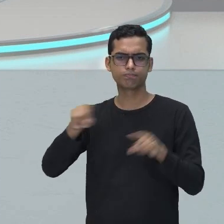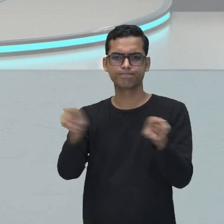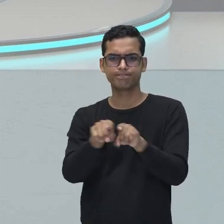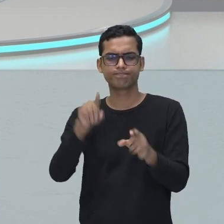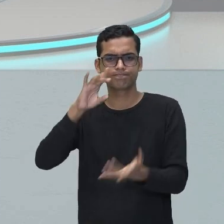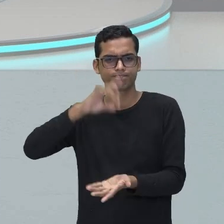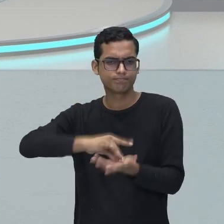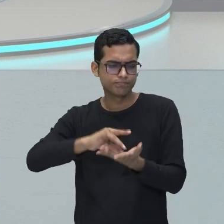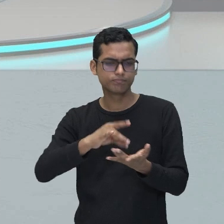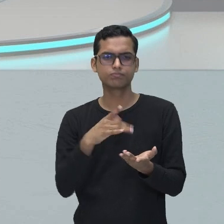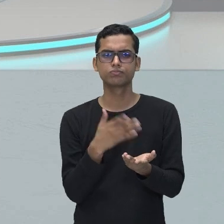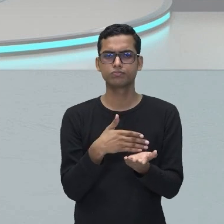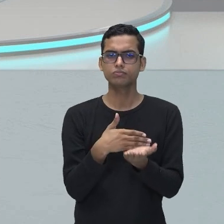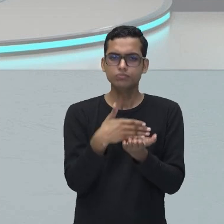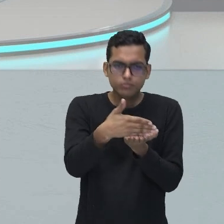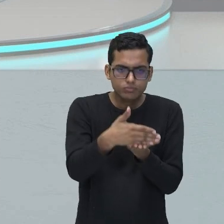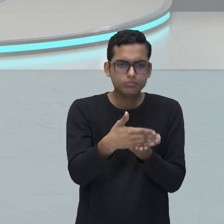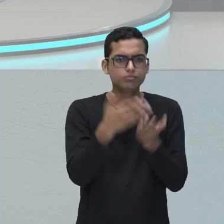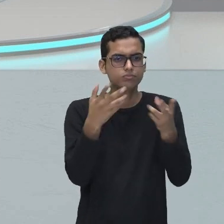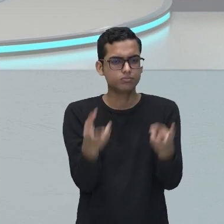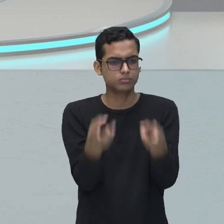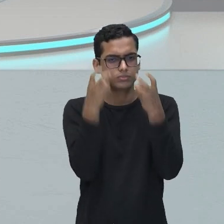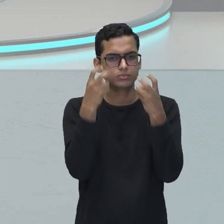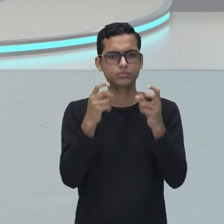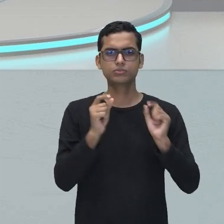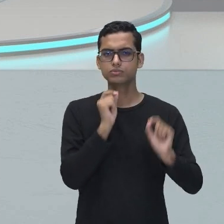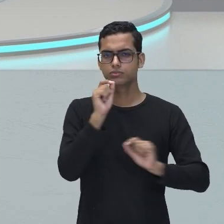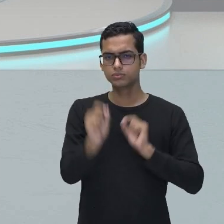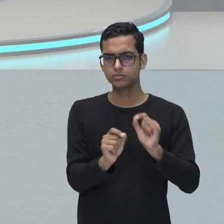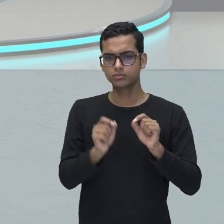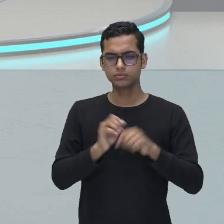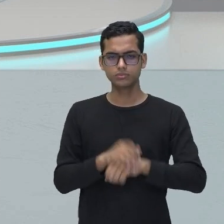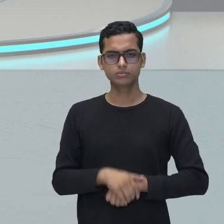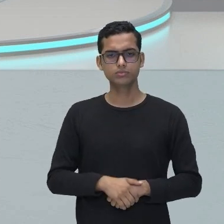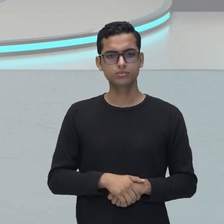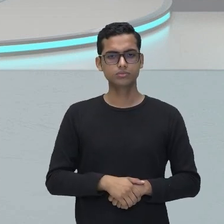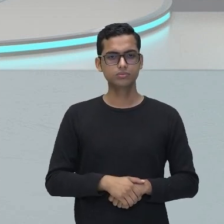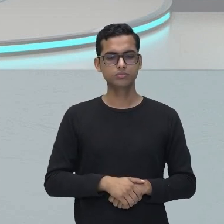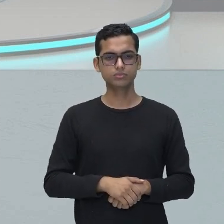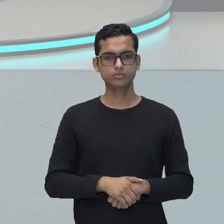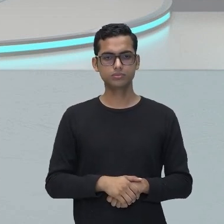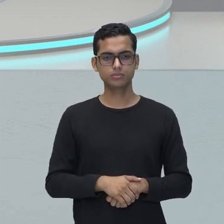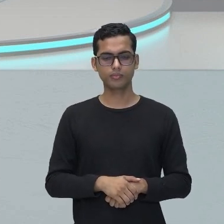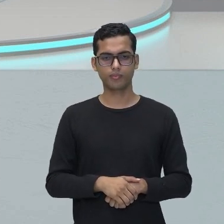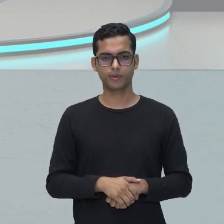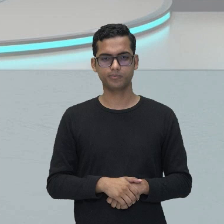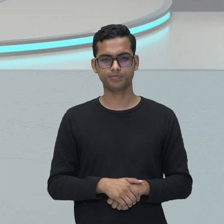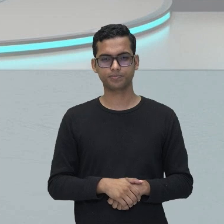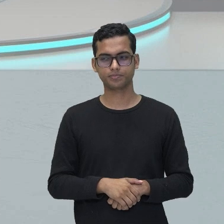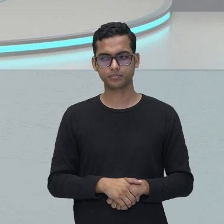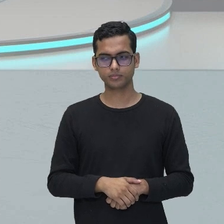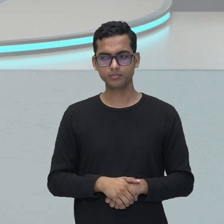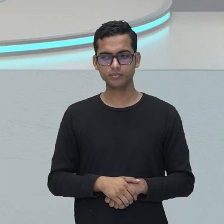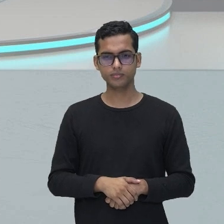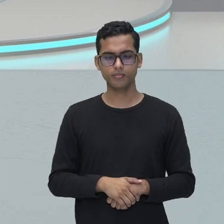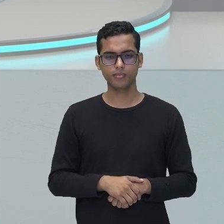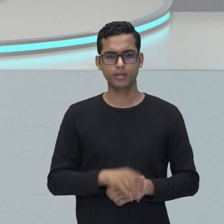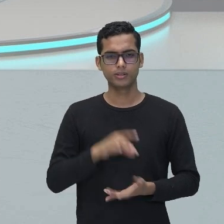centralizando, vamos centralizar ali na obra mineira,